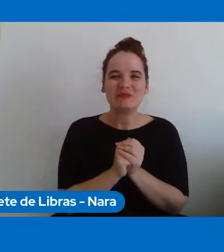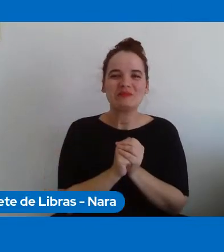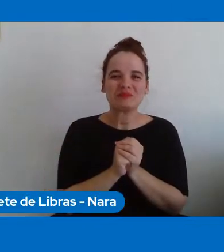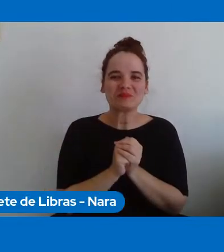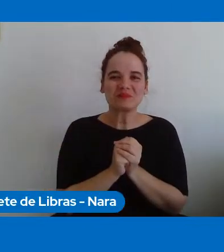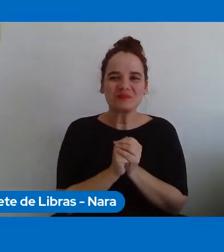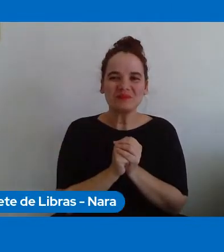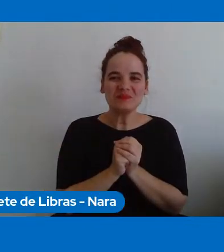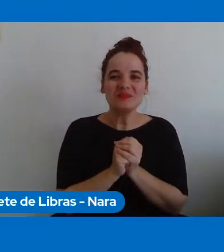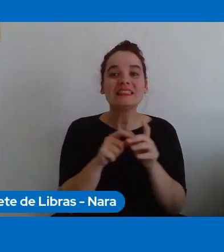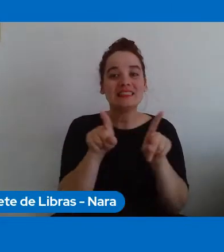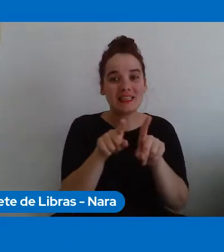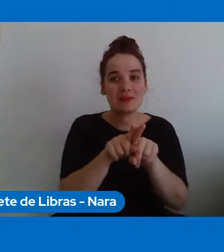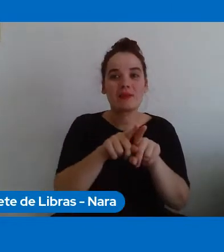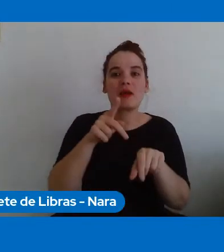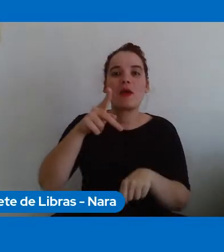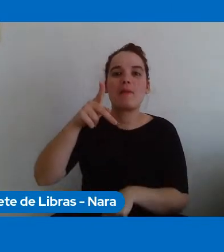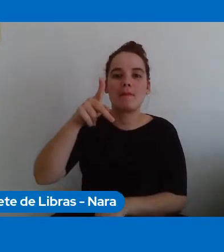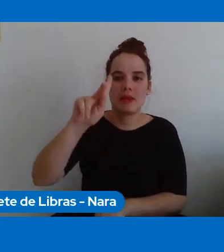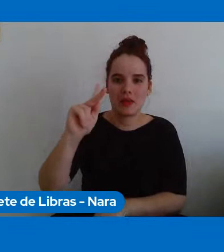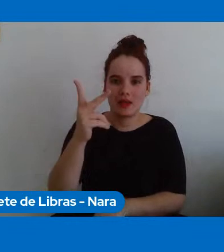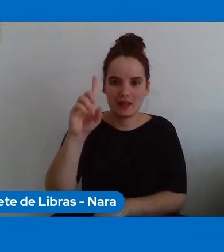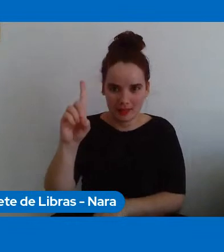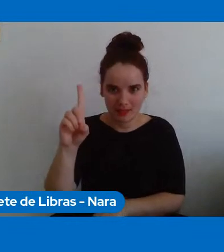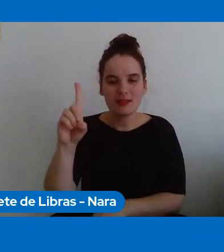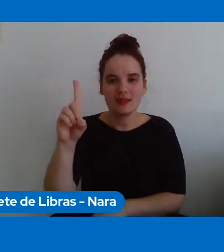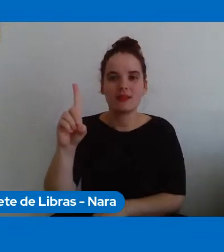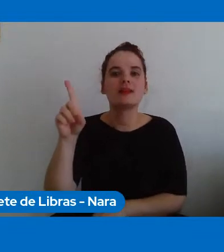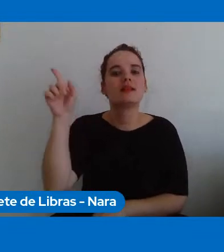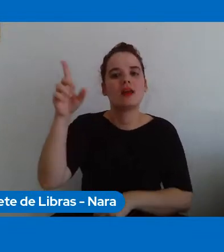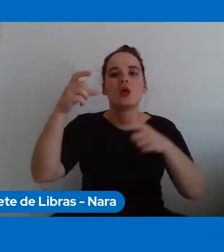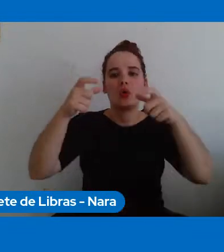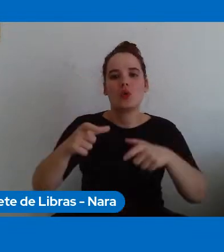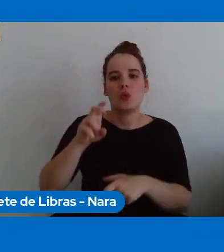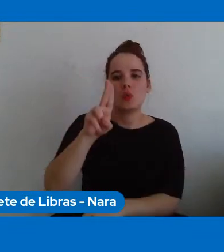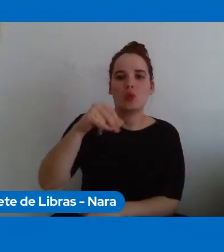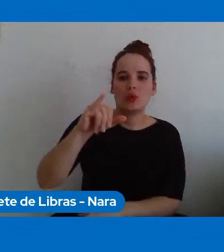com pós-doutorado no Instituto de Computação da Unicamp.